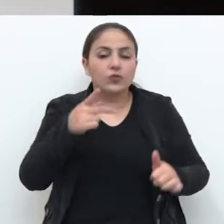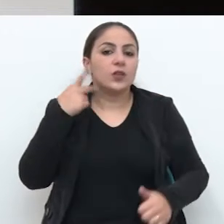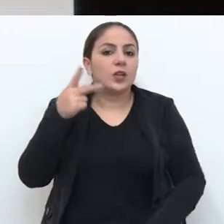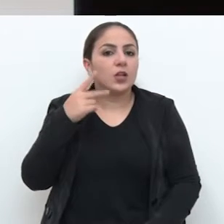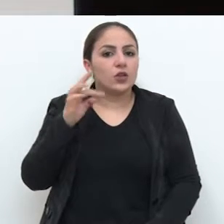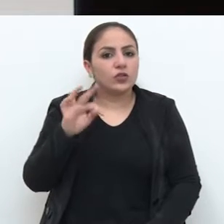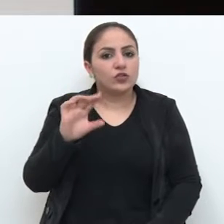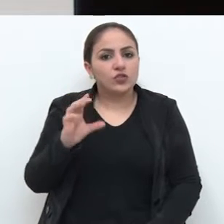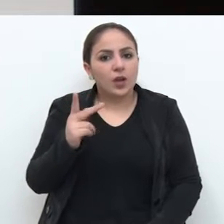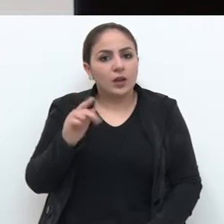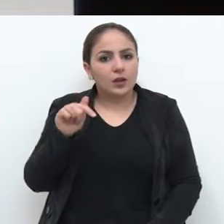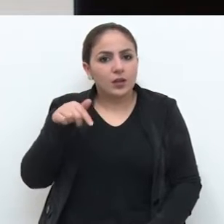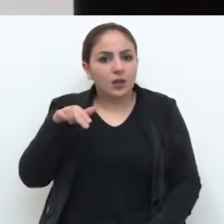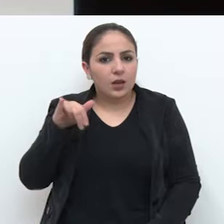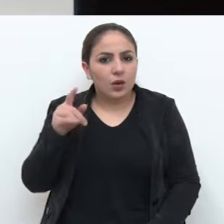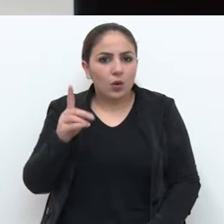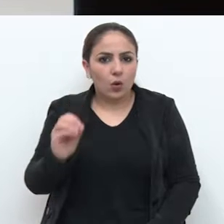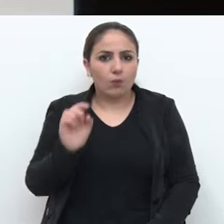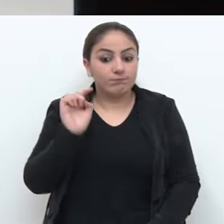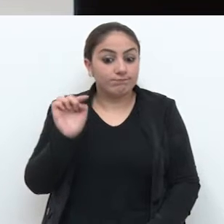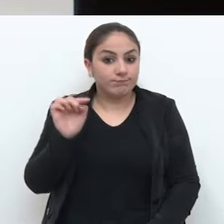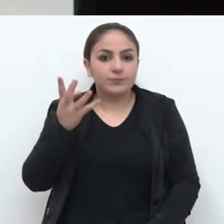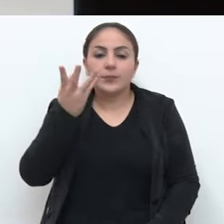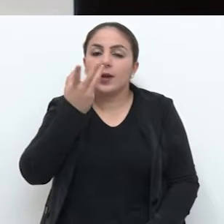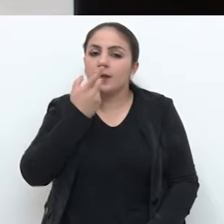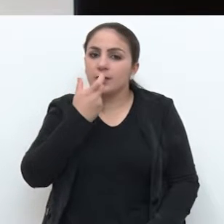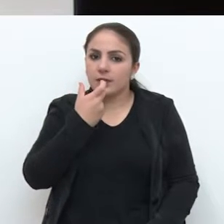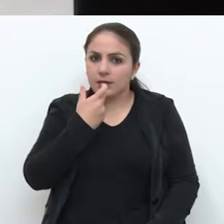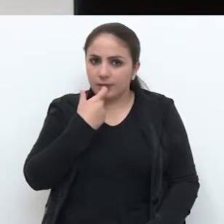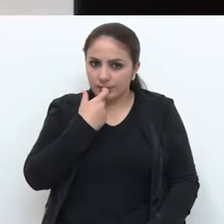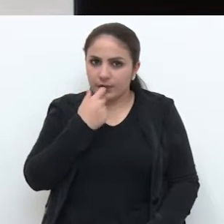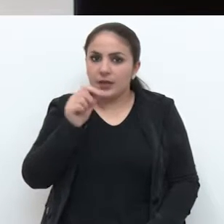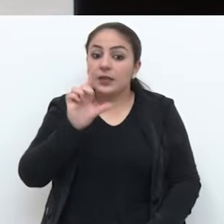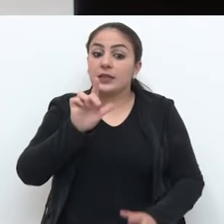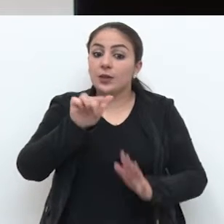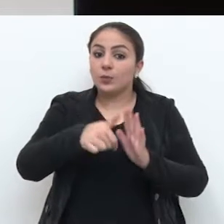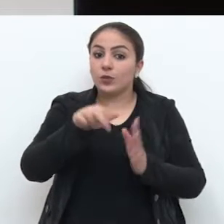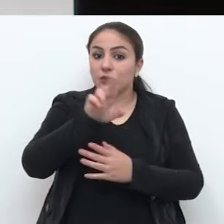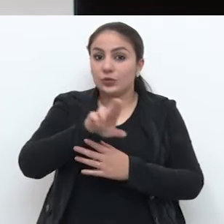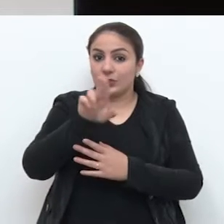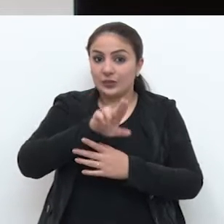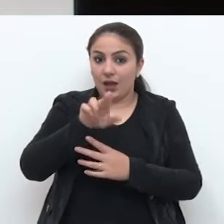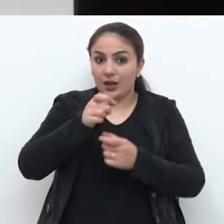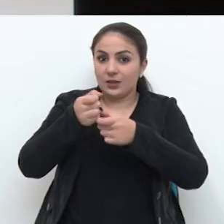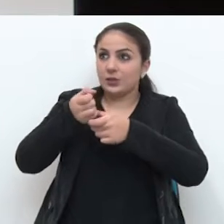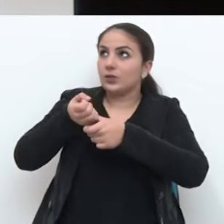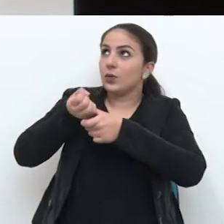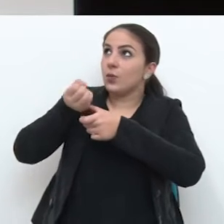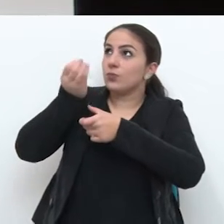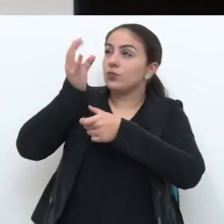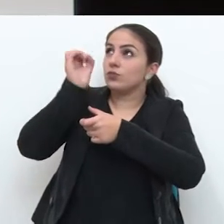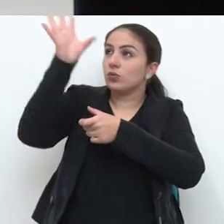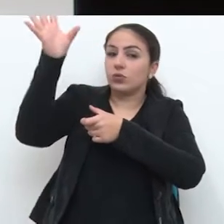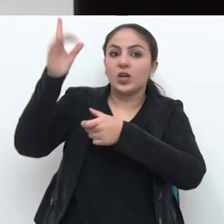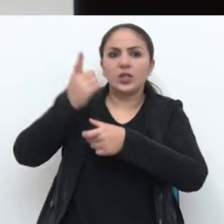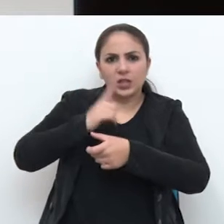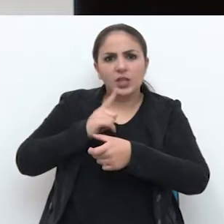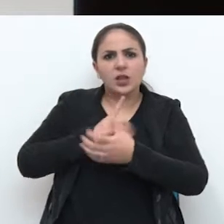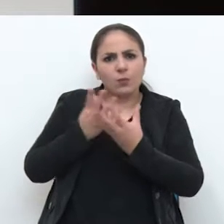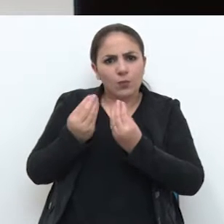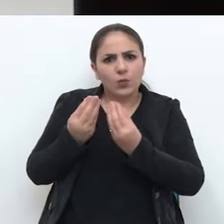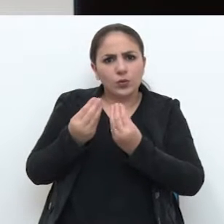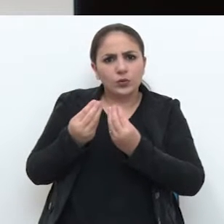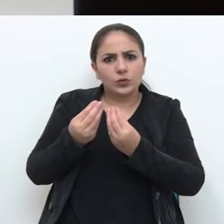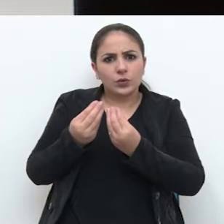vereador Tchekinho, é uma criança que depois de usar um anuseio de fogos de artifício, aquele